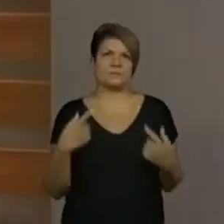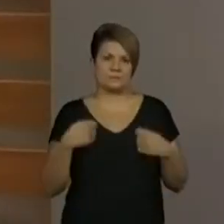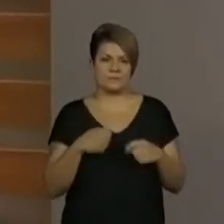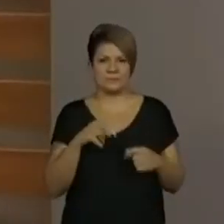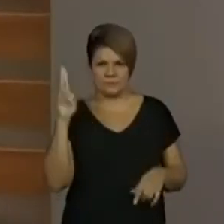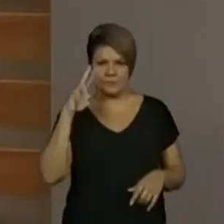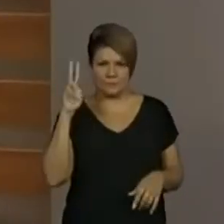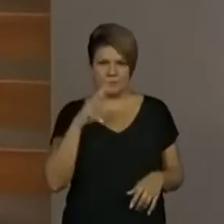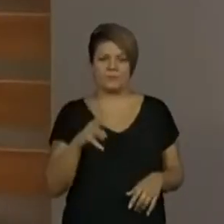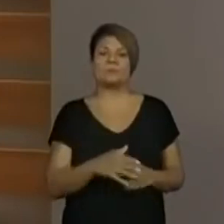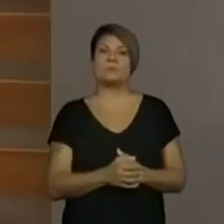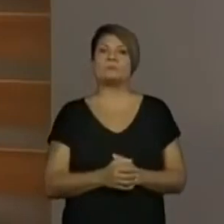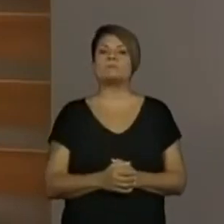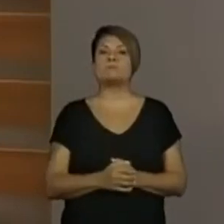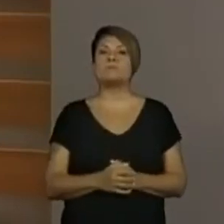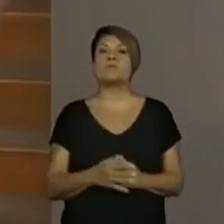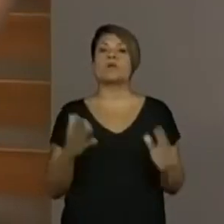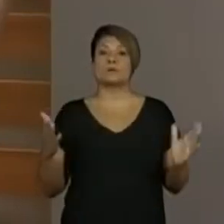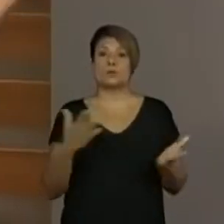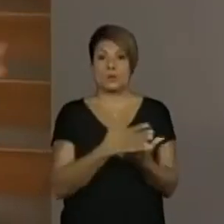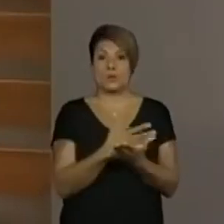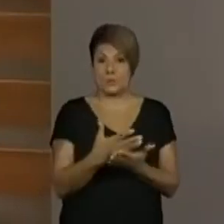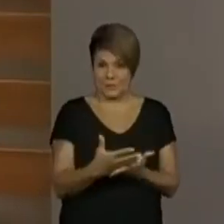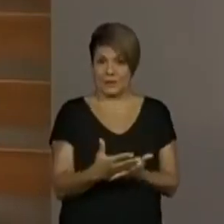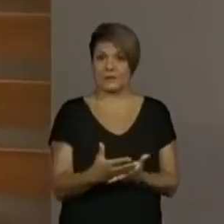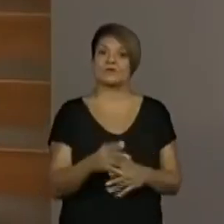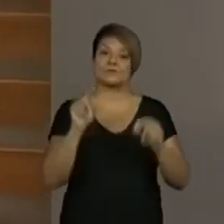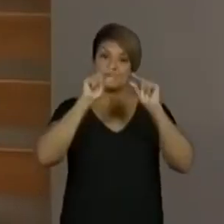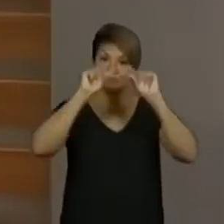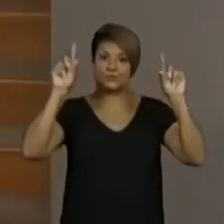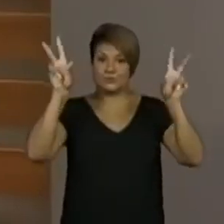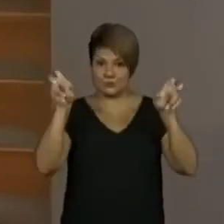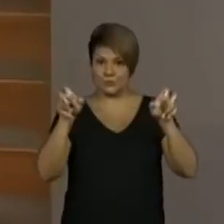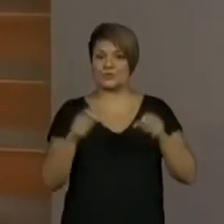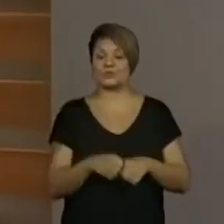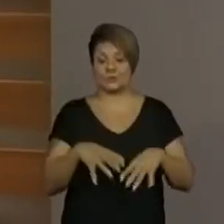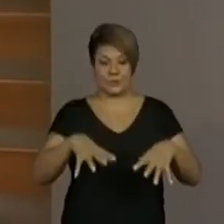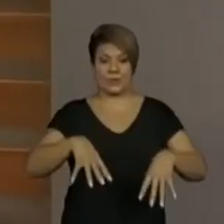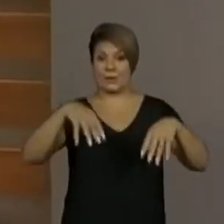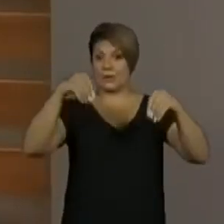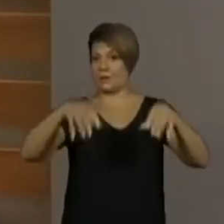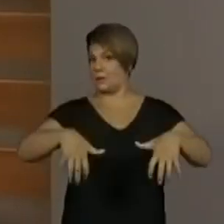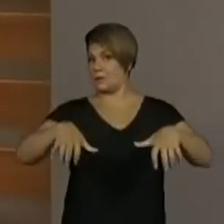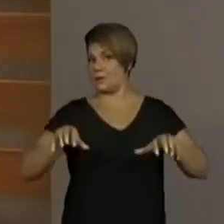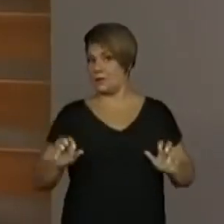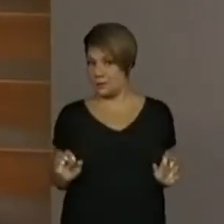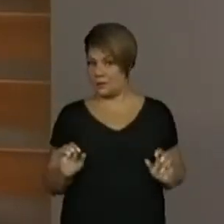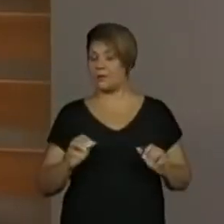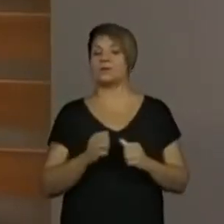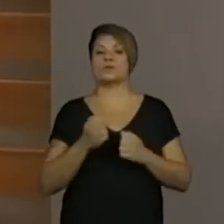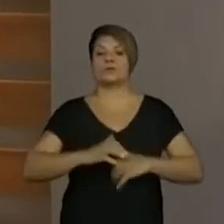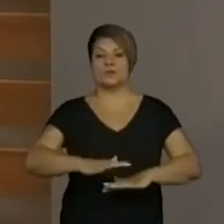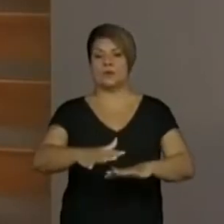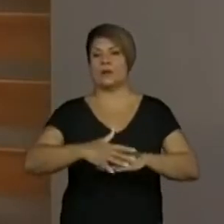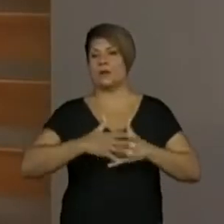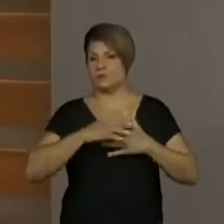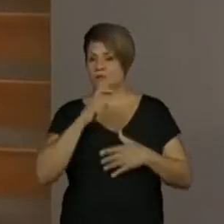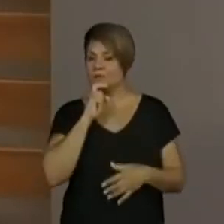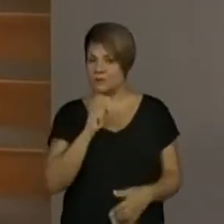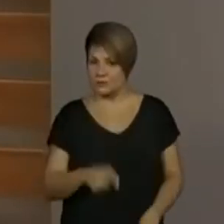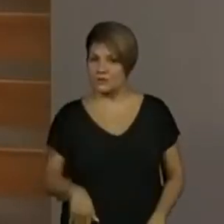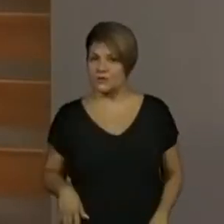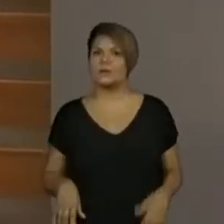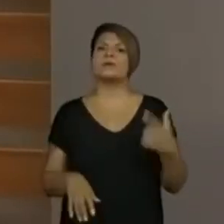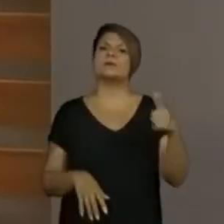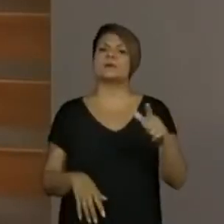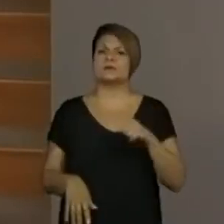essa história. Então, a gente começa com o próprio título que ajuda, um reino no lago verde. O que mais que tinha nesse reino? A